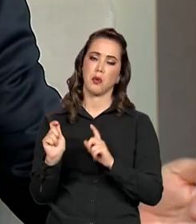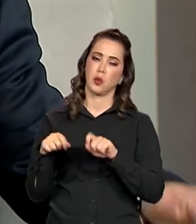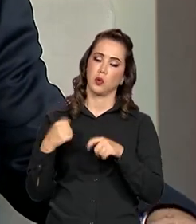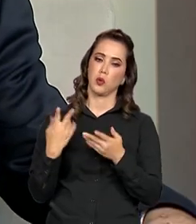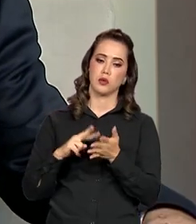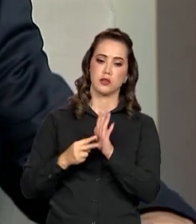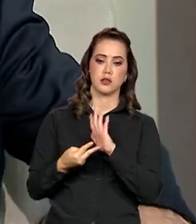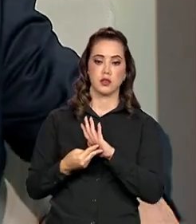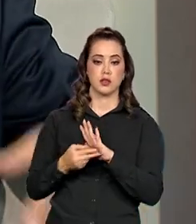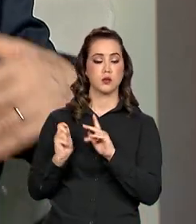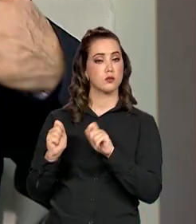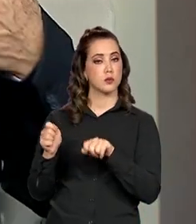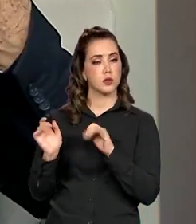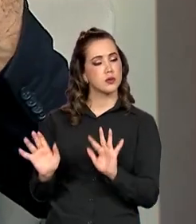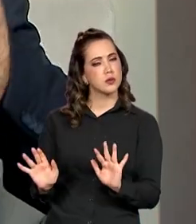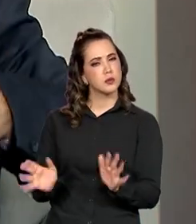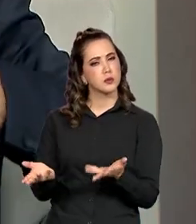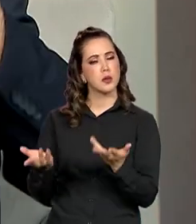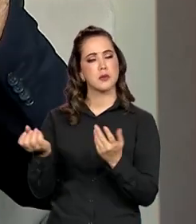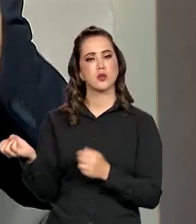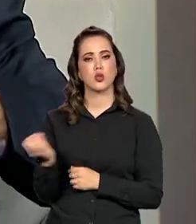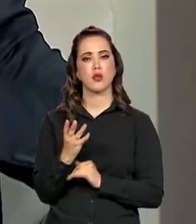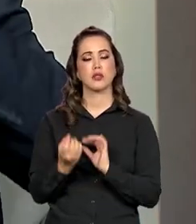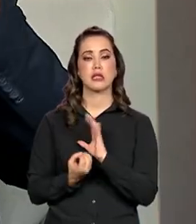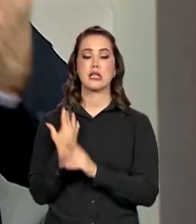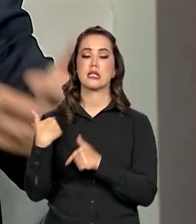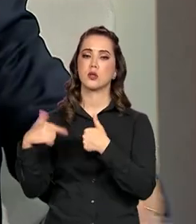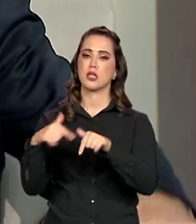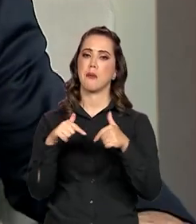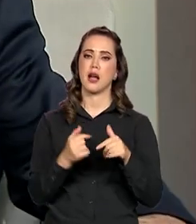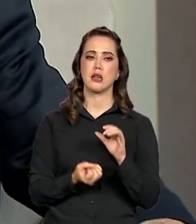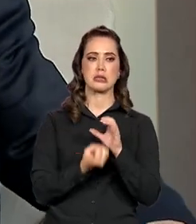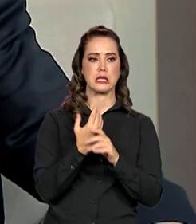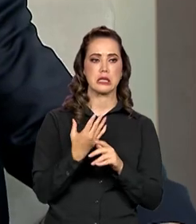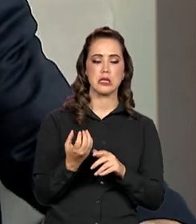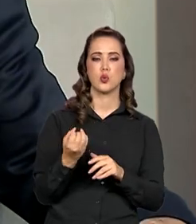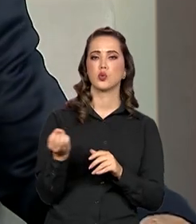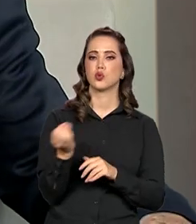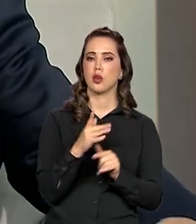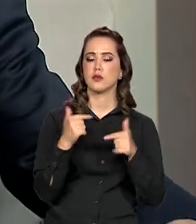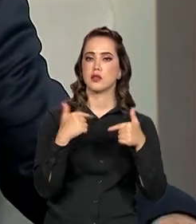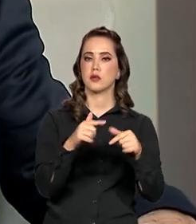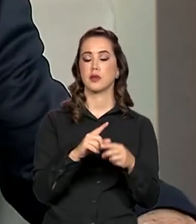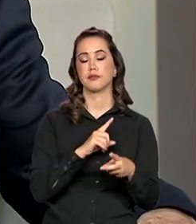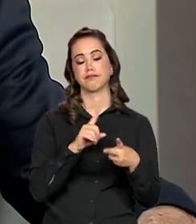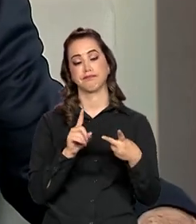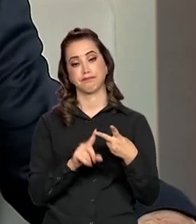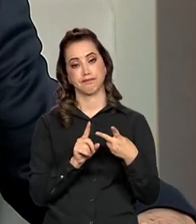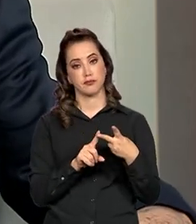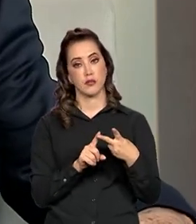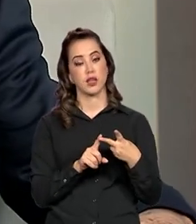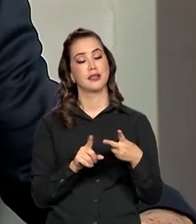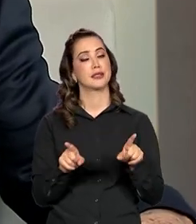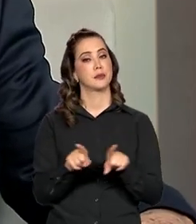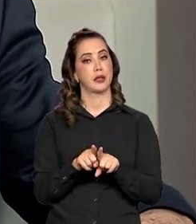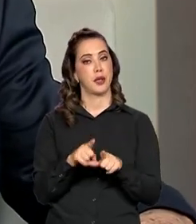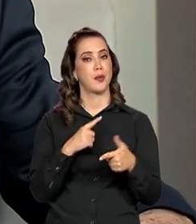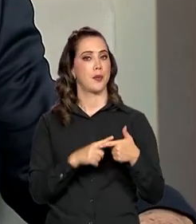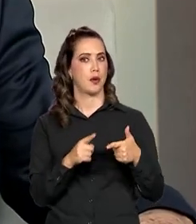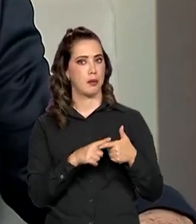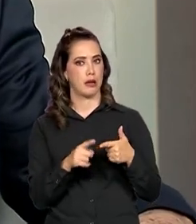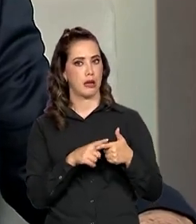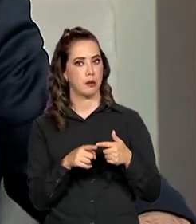seja, a capacidade de impulsionar novas gerações de novos empregos. E também gera um problema muito complicado na